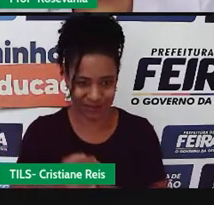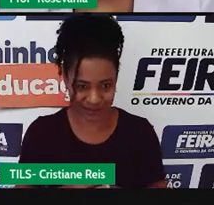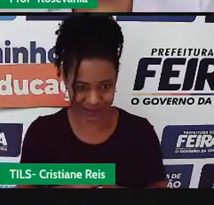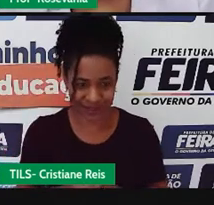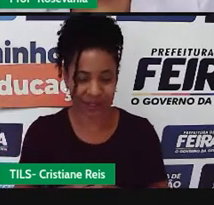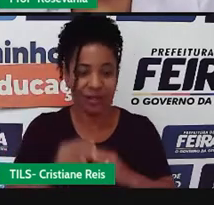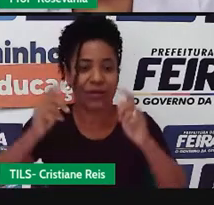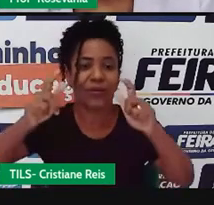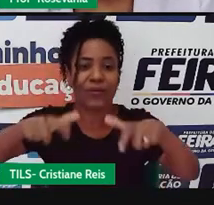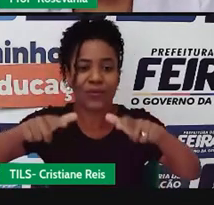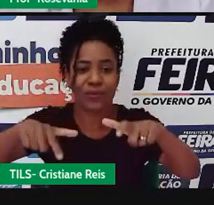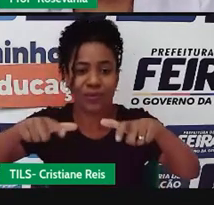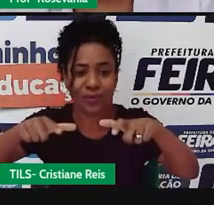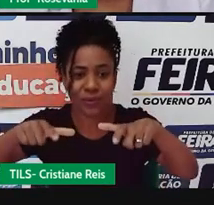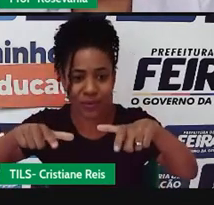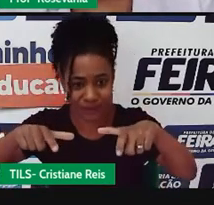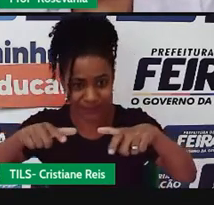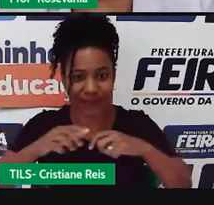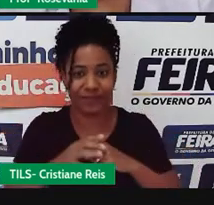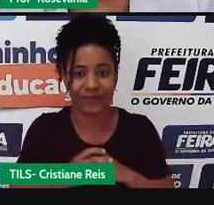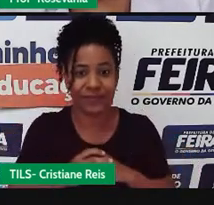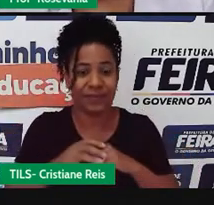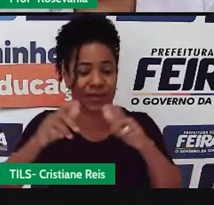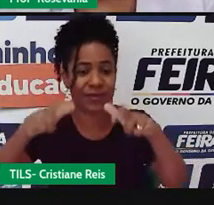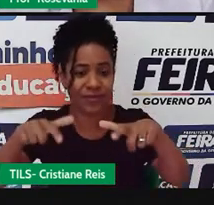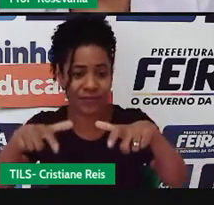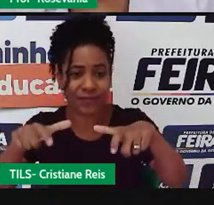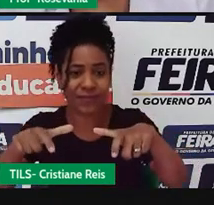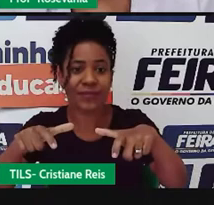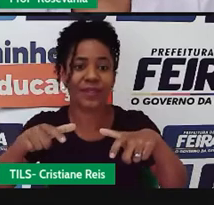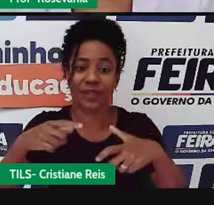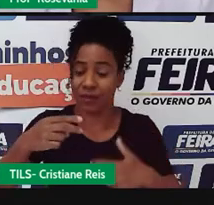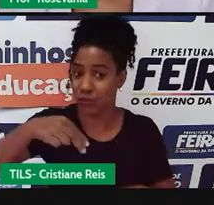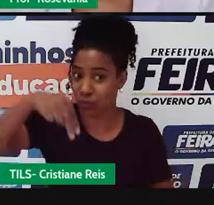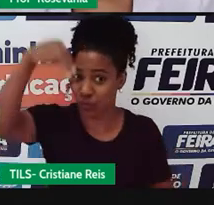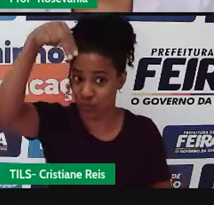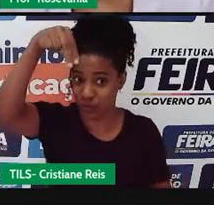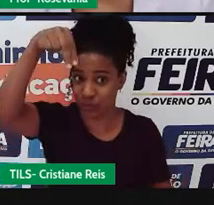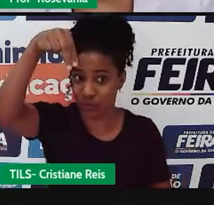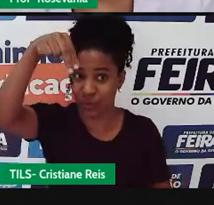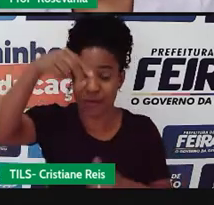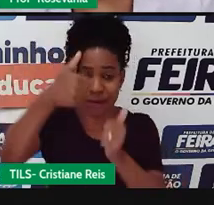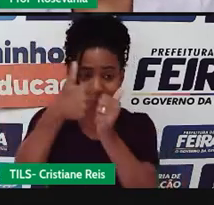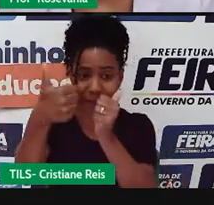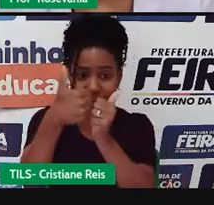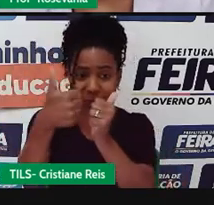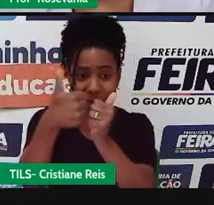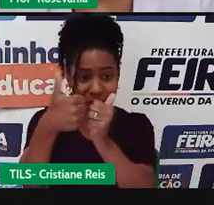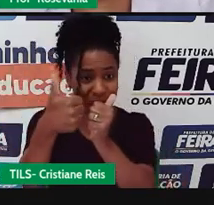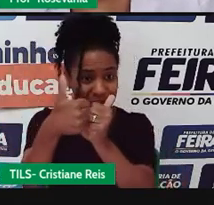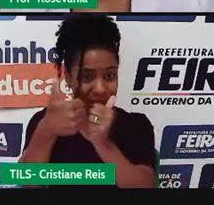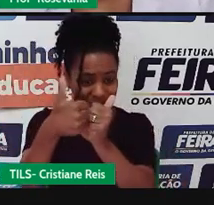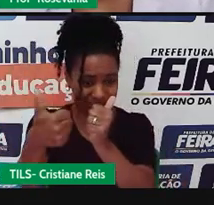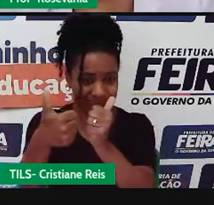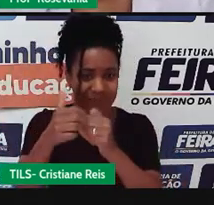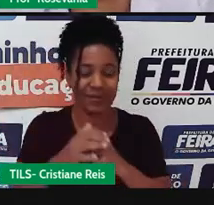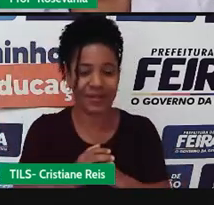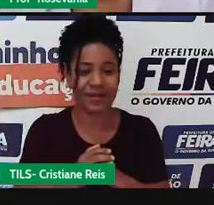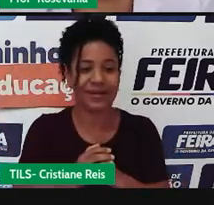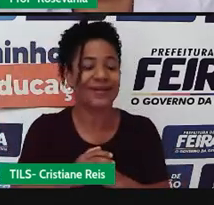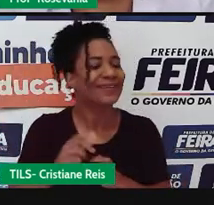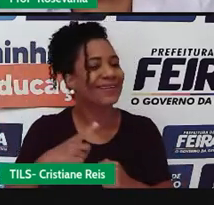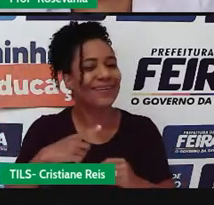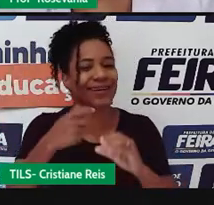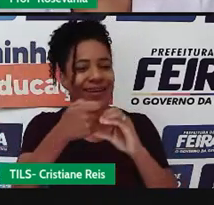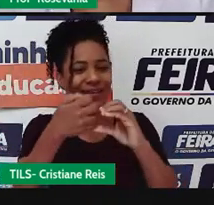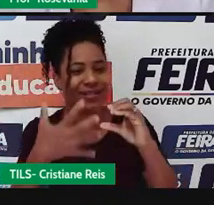área, né, no caso desse aqui, né, já passando para o meio norte. Mas a gente está numa área em que a gente, né, tem característica